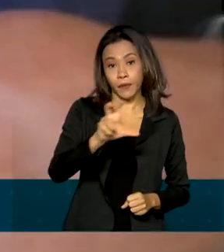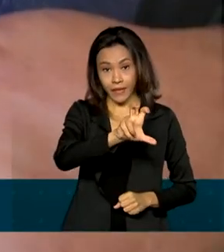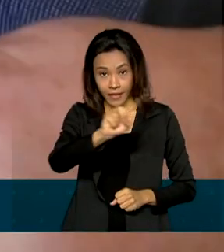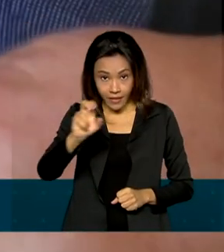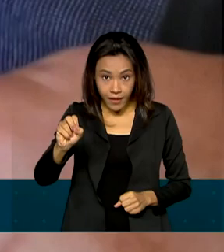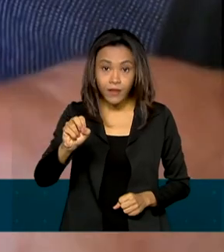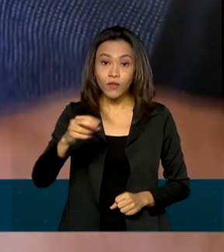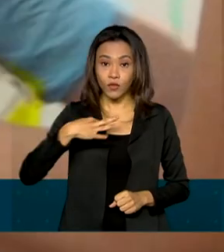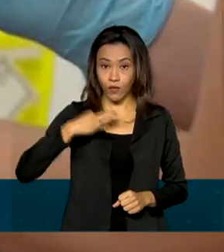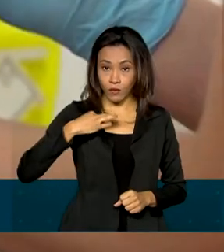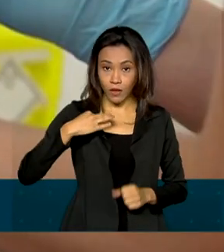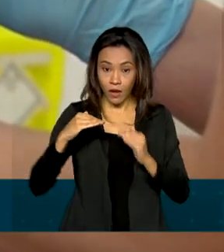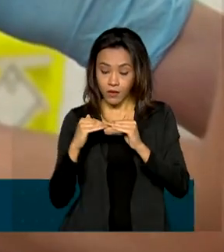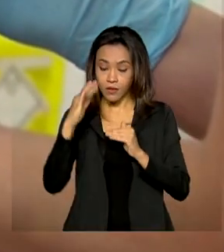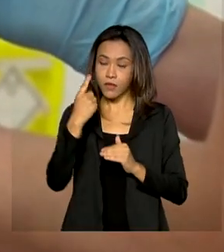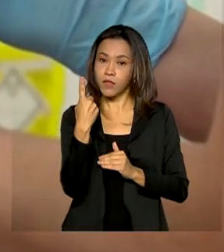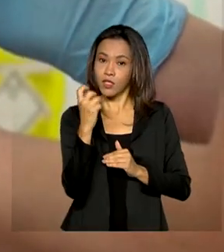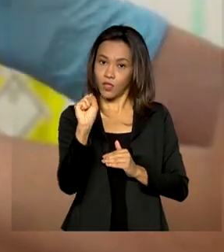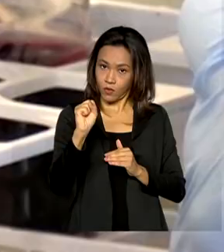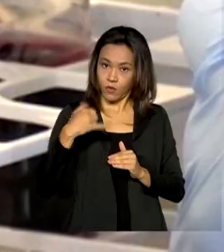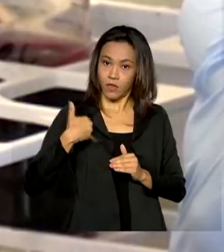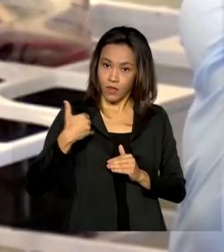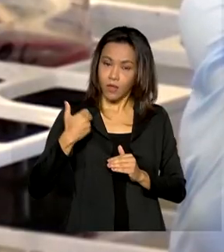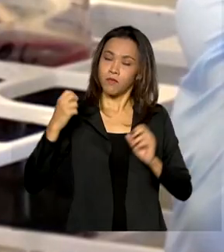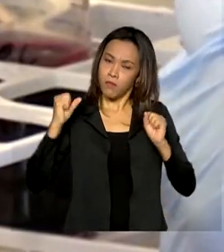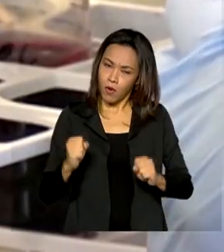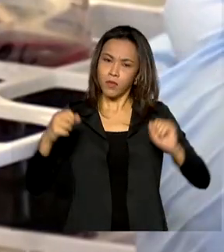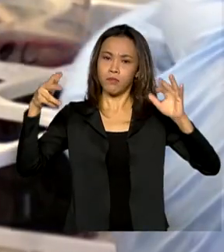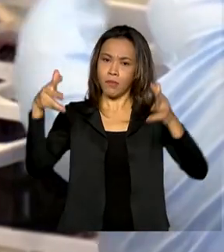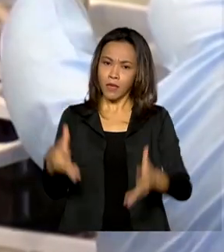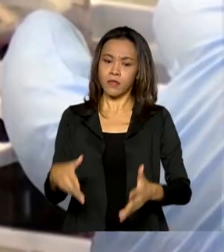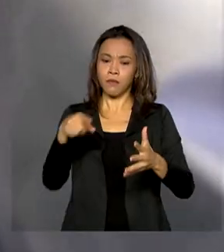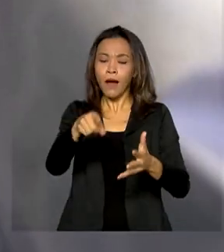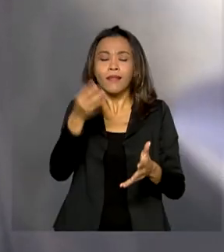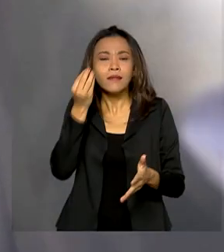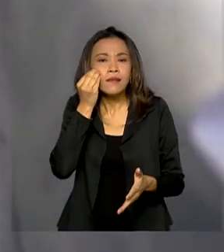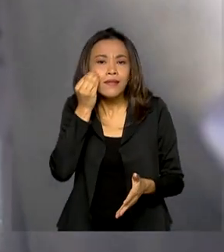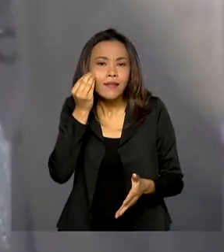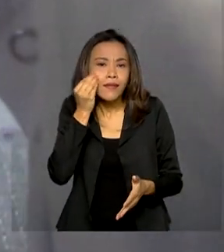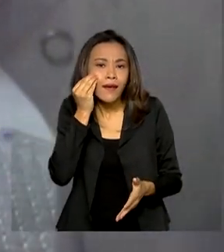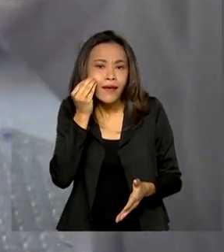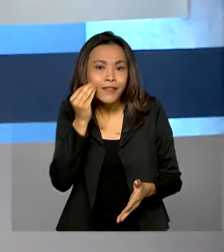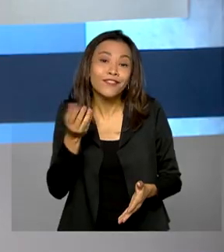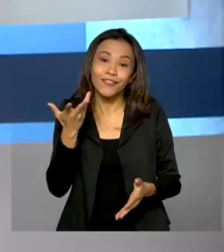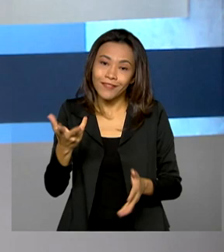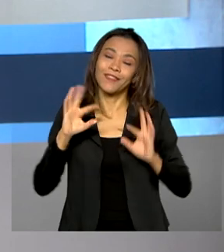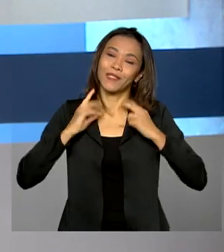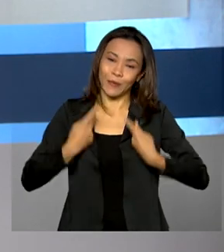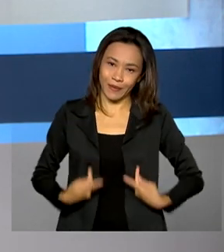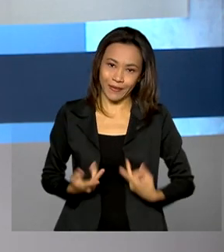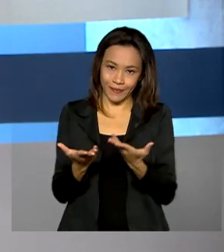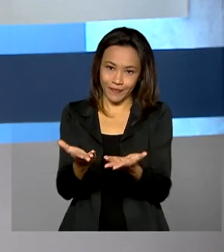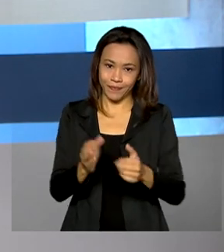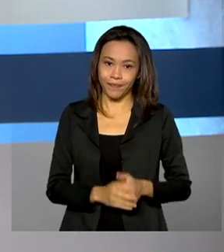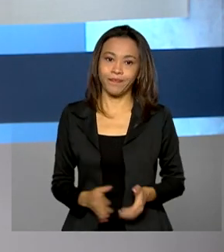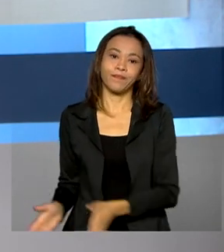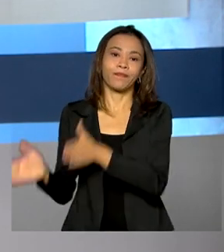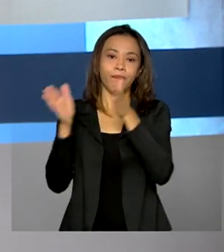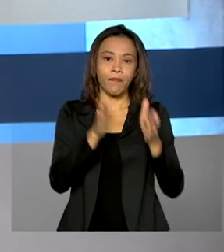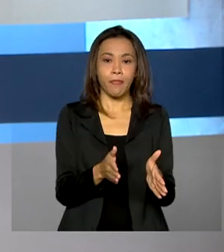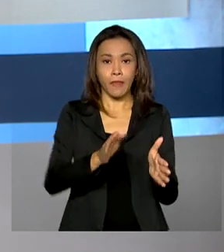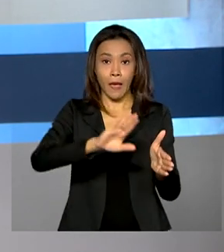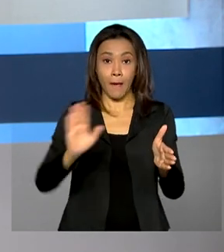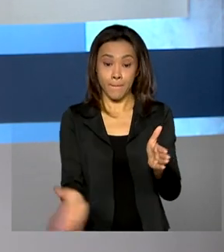acima de 18 anos devem participar dessa fase final de testes em seres humanos. A produção de